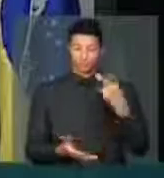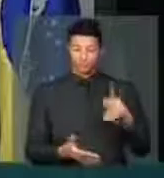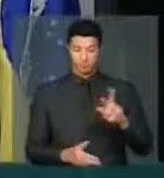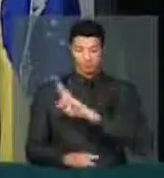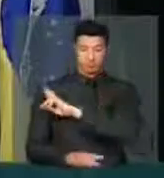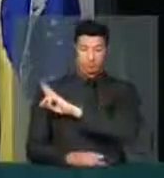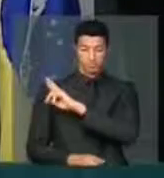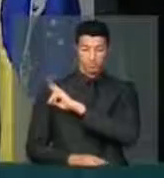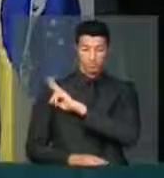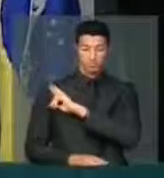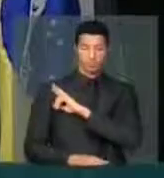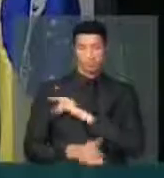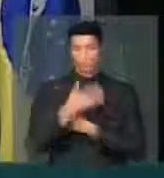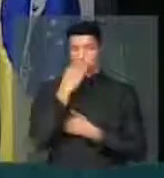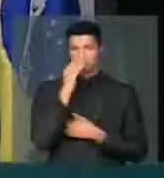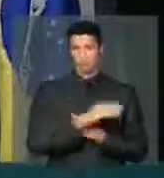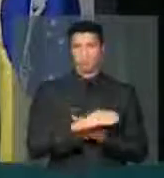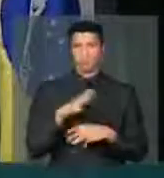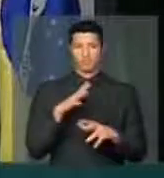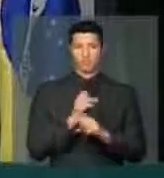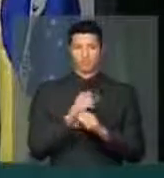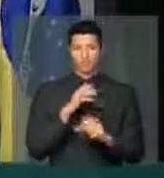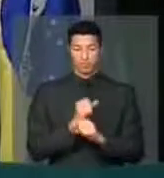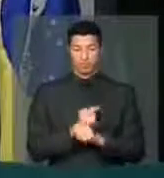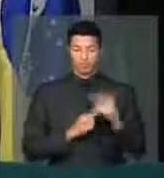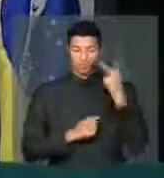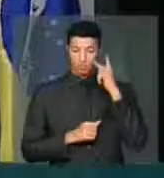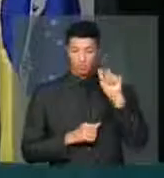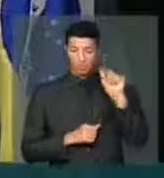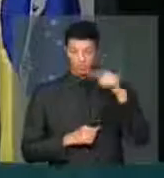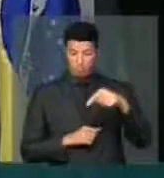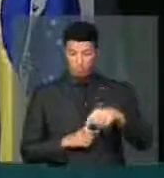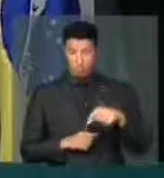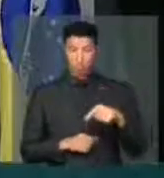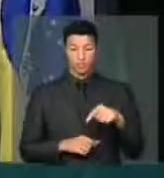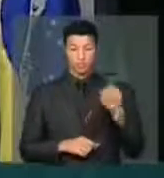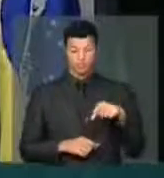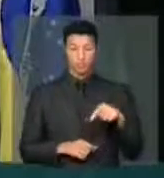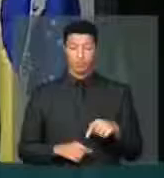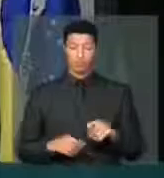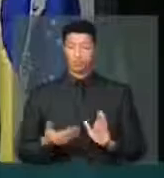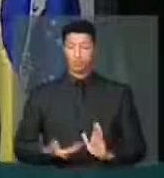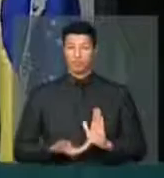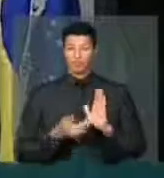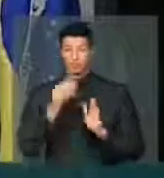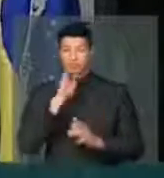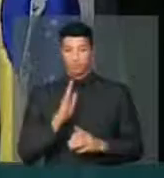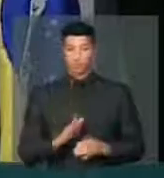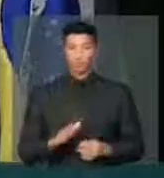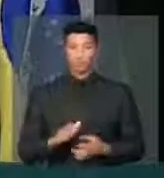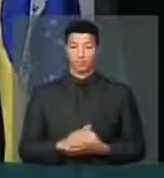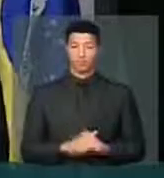dever. Rejeite essas contas, para que aqui, aqui no Congresso Nacional,